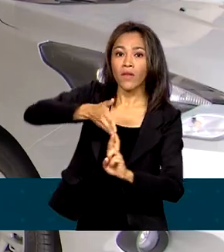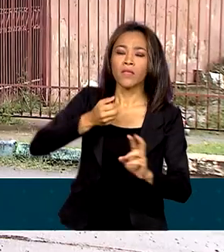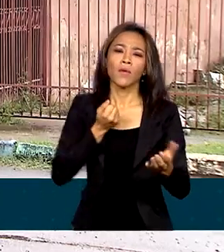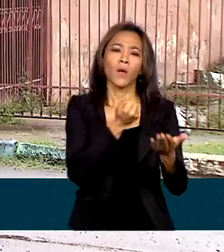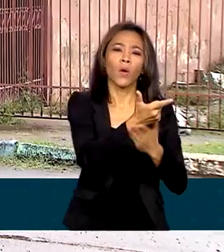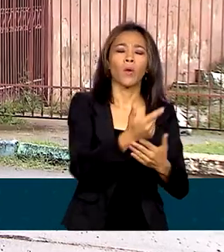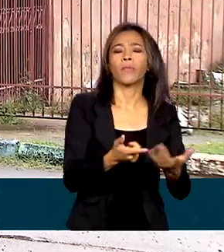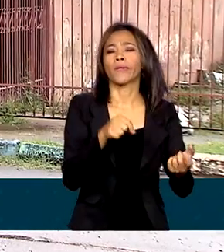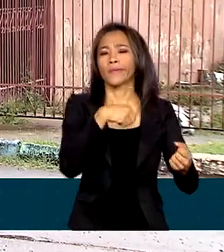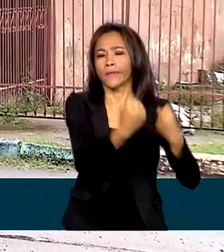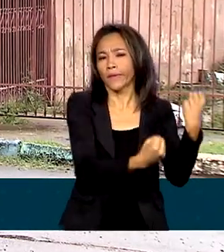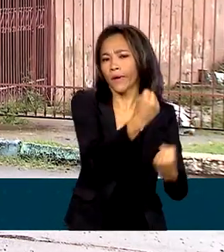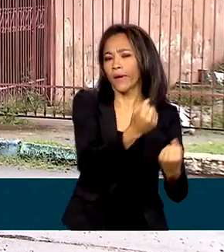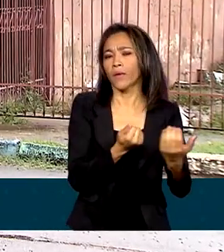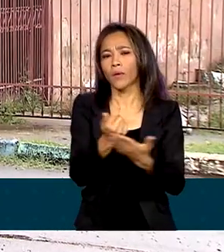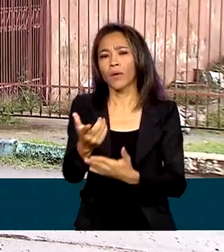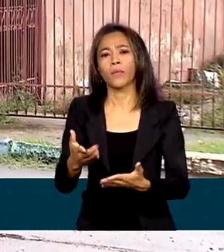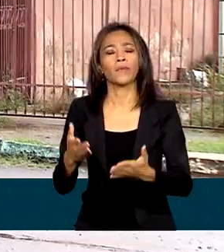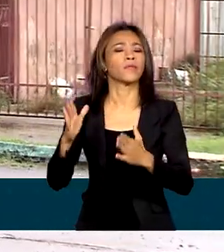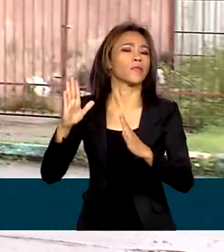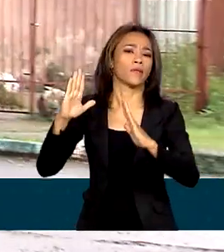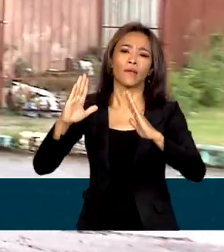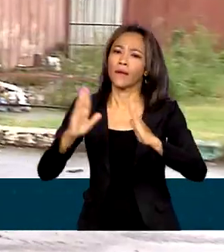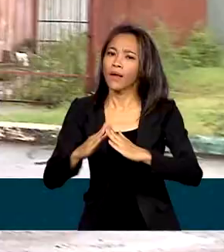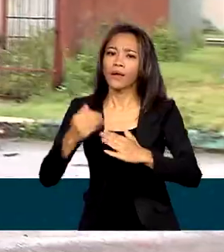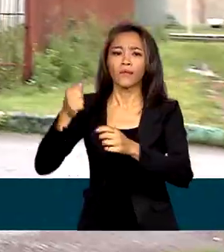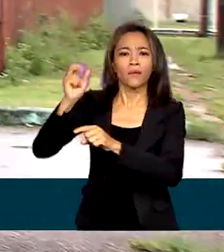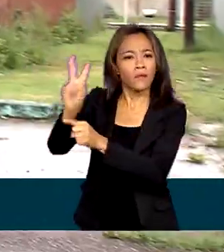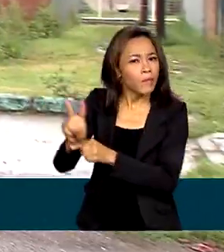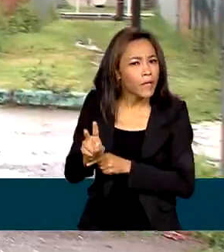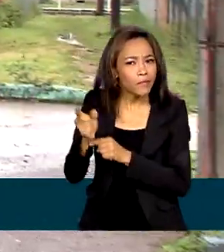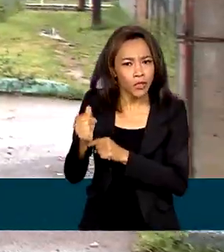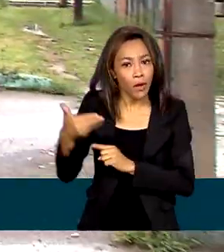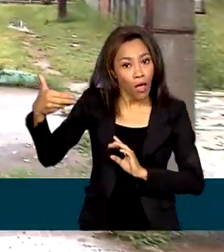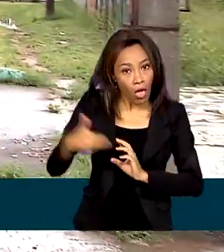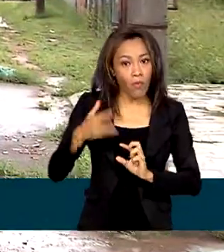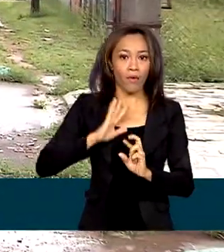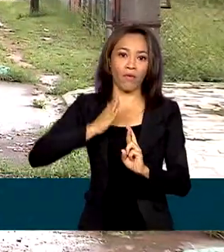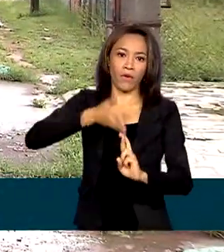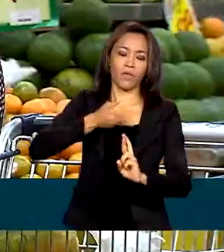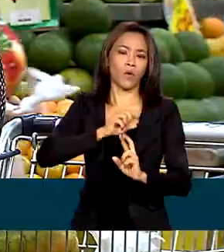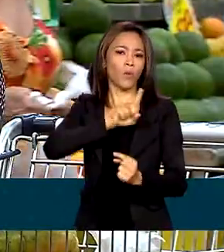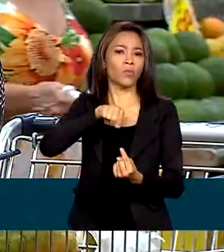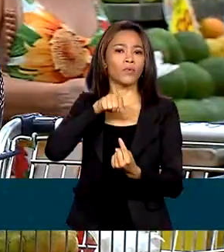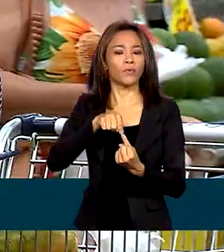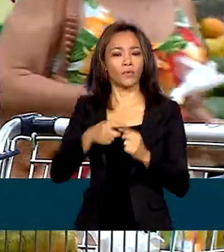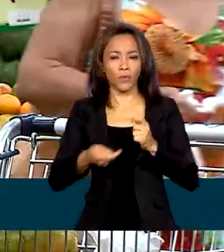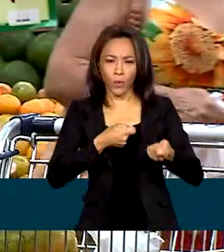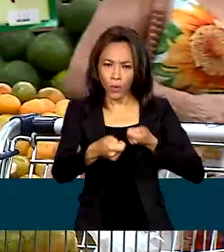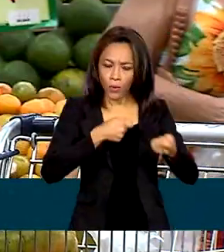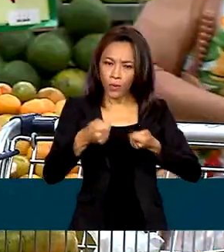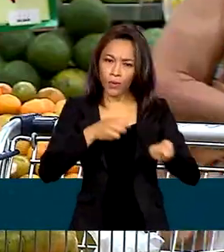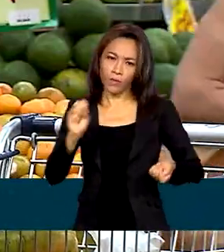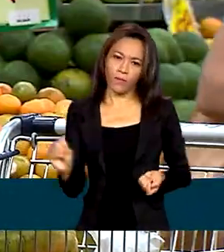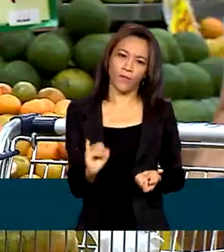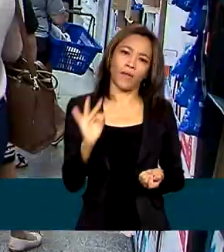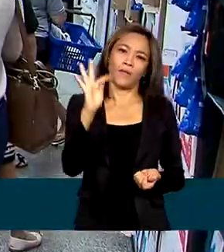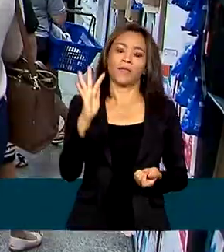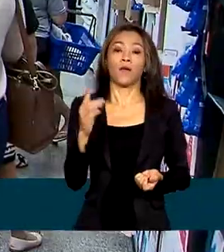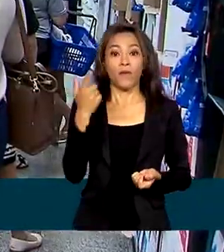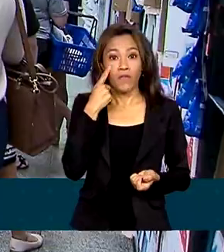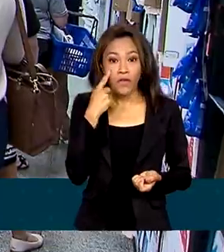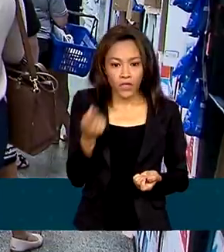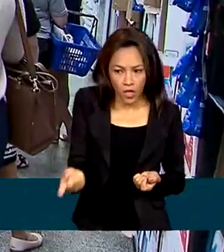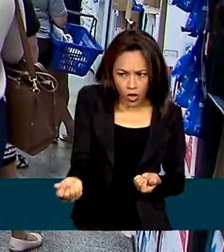de um carro ou de uma casa. Os juros também são calibrados para controlar a inflação, subindo-se o comportamento dos preços